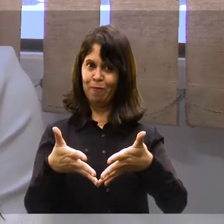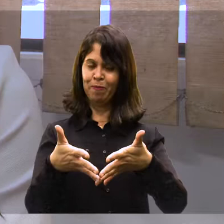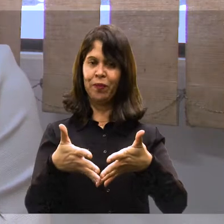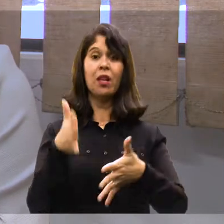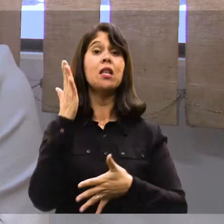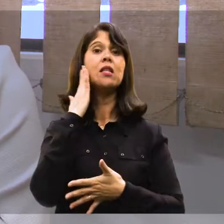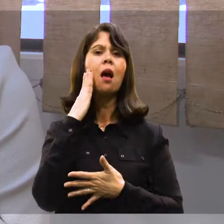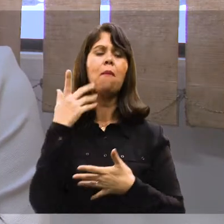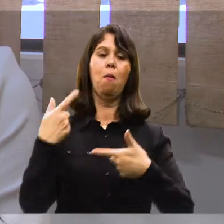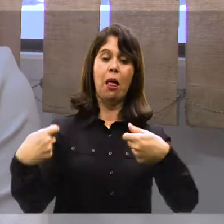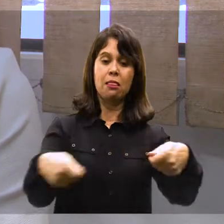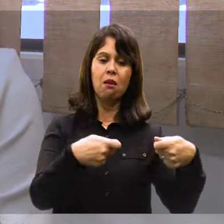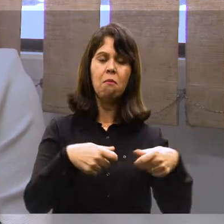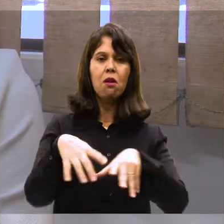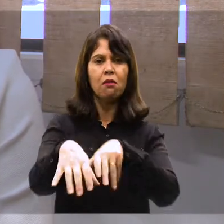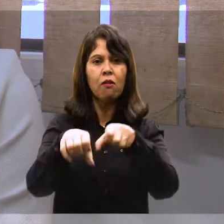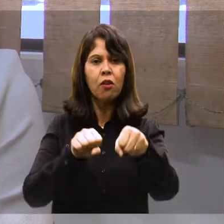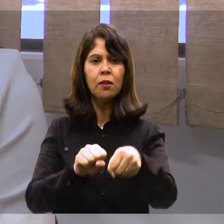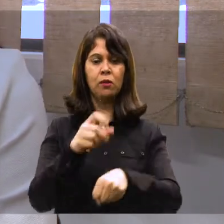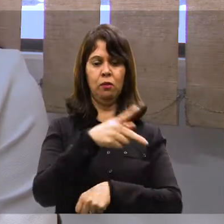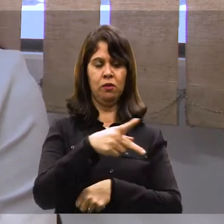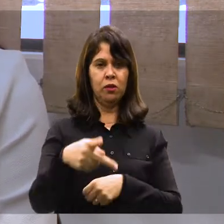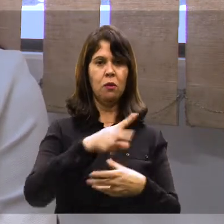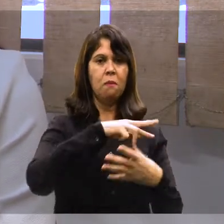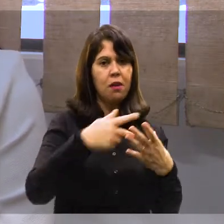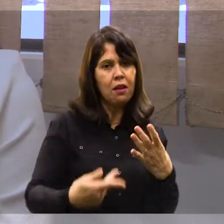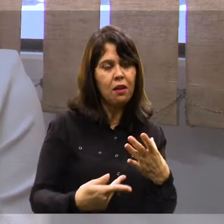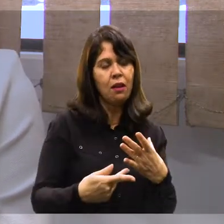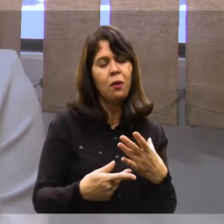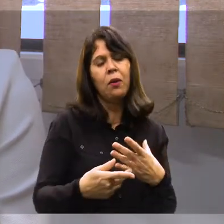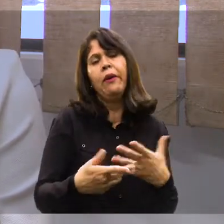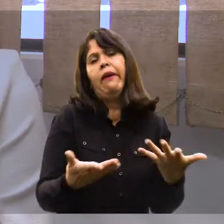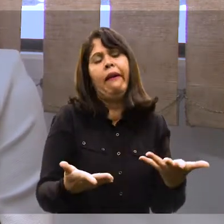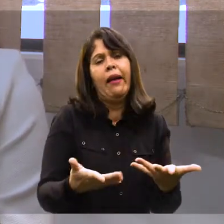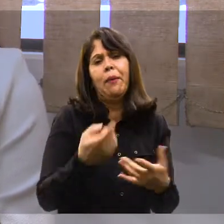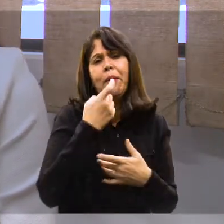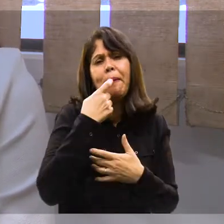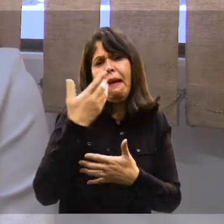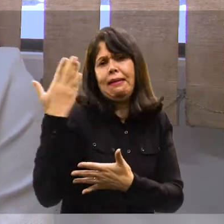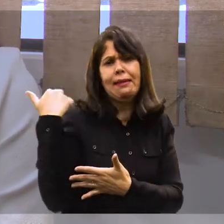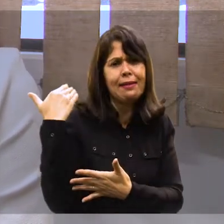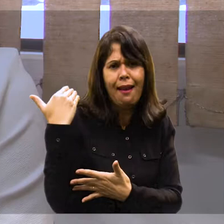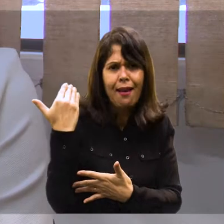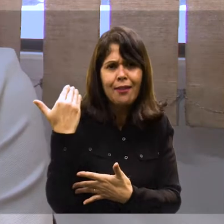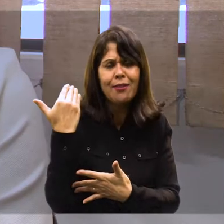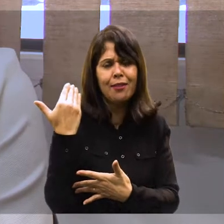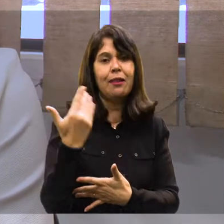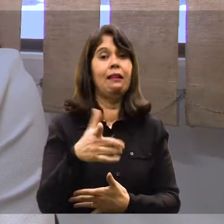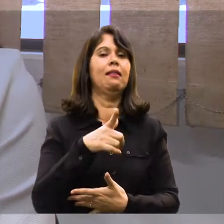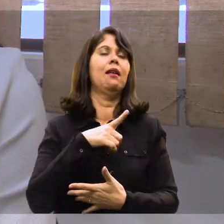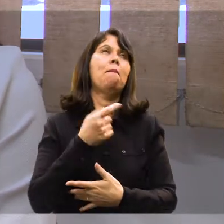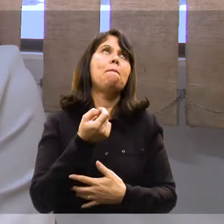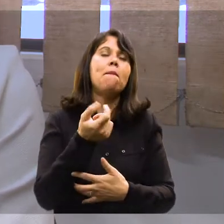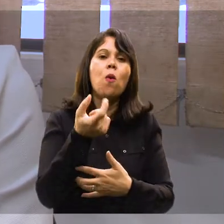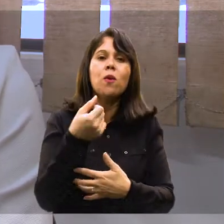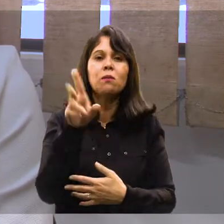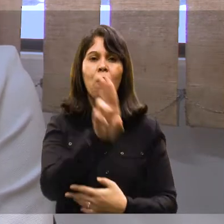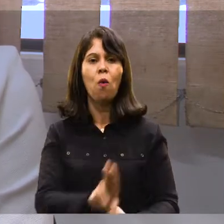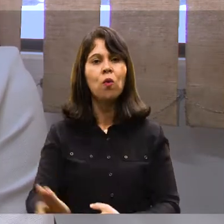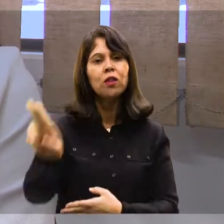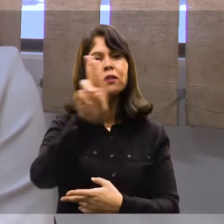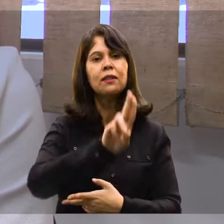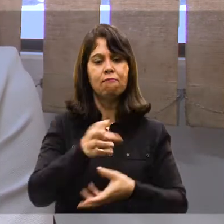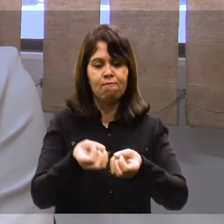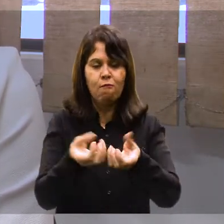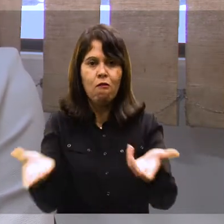Então, mesmo a demanda da formação, a formação de professores bilíngues é algo ainda muito recente e a gente